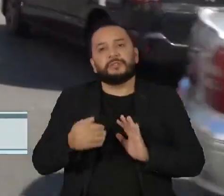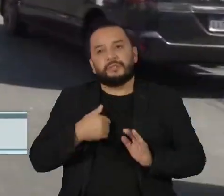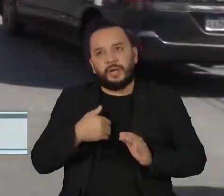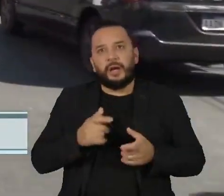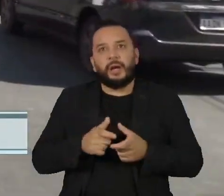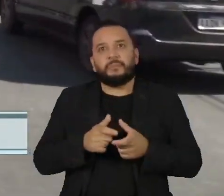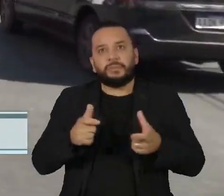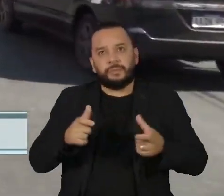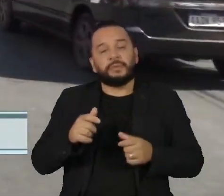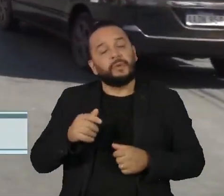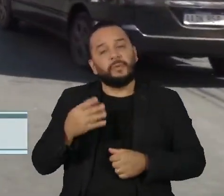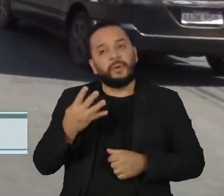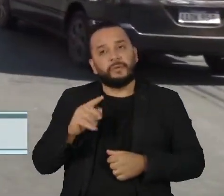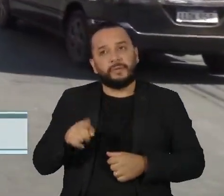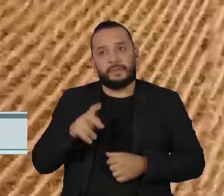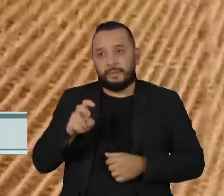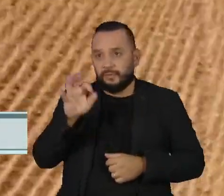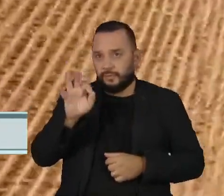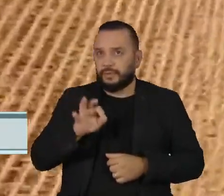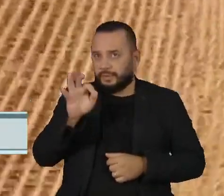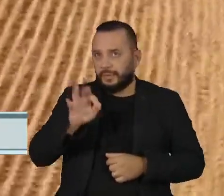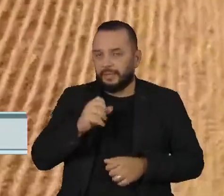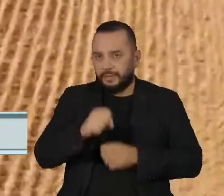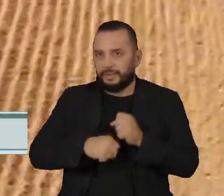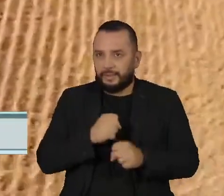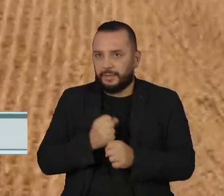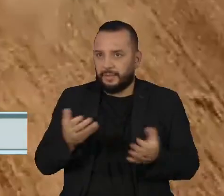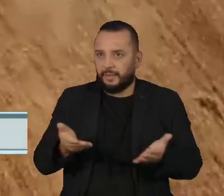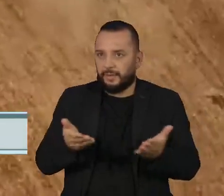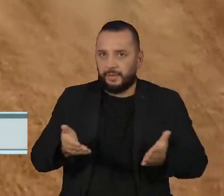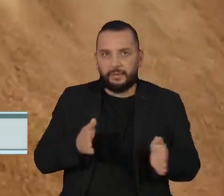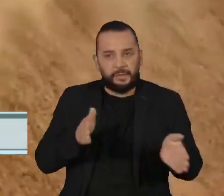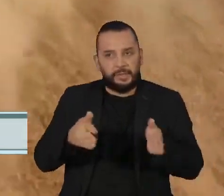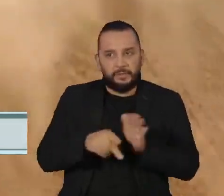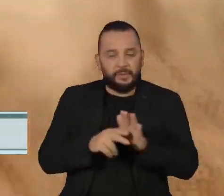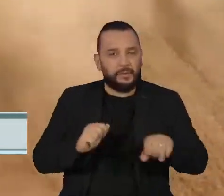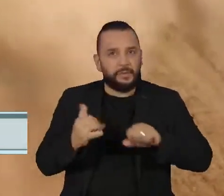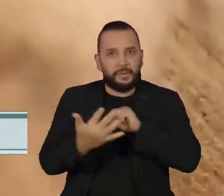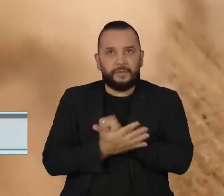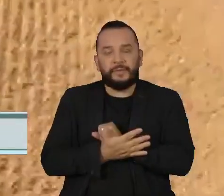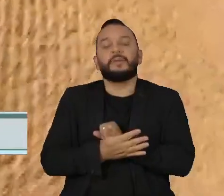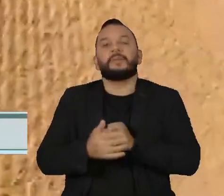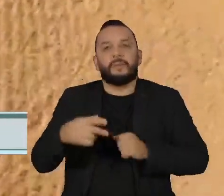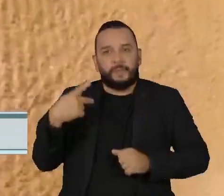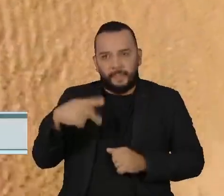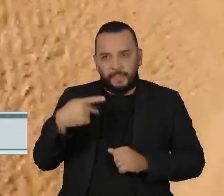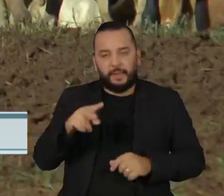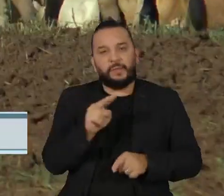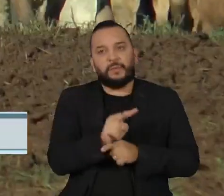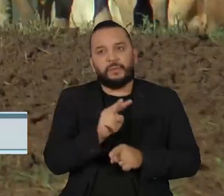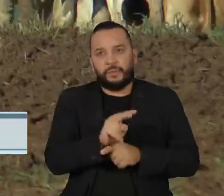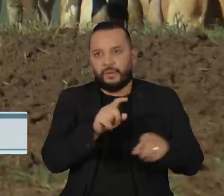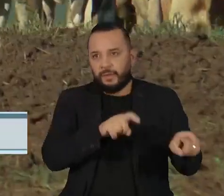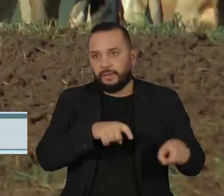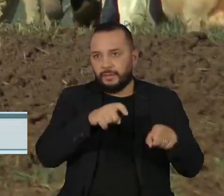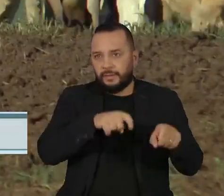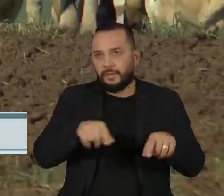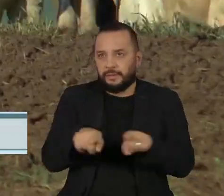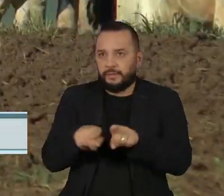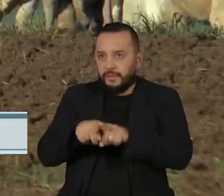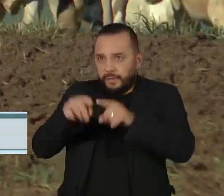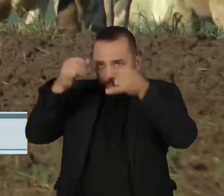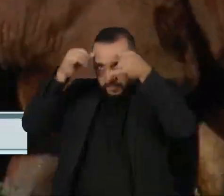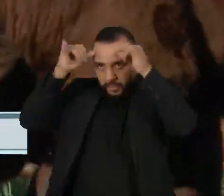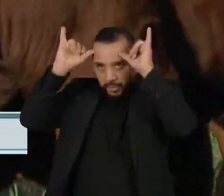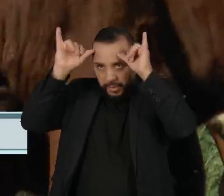este ano, índice acima da média. Mesmo na pandemia, o Paraguai cuidou do agronegócio e da pecuária e